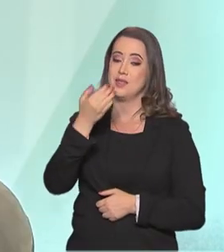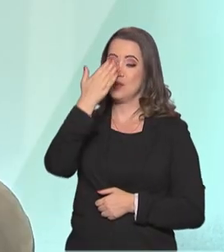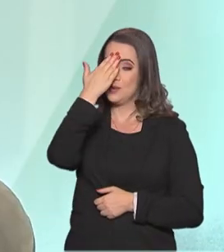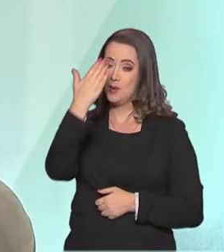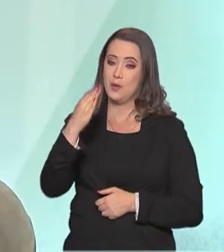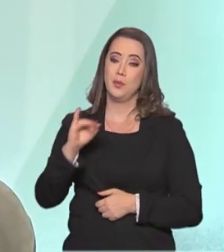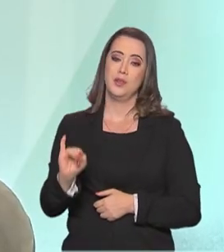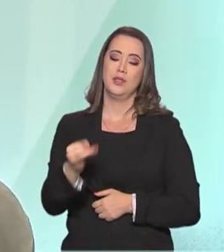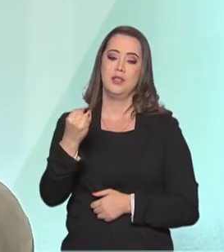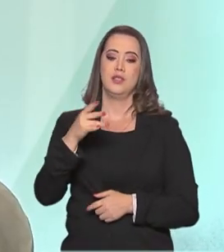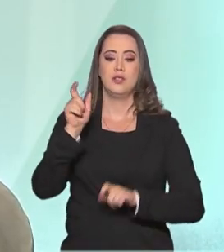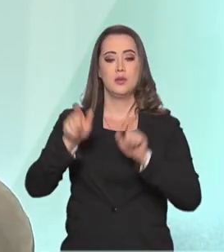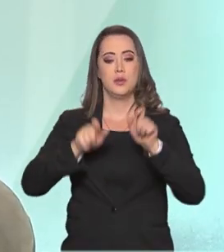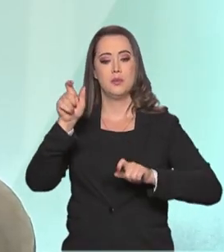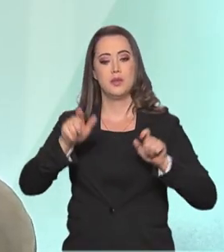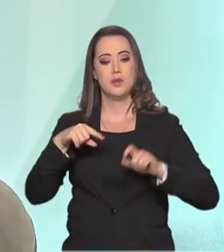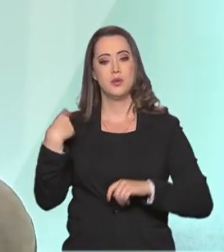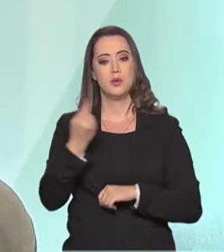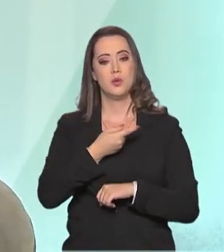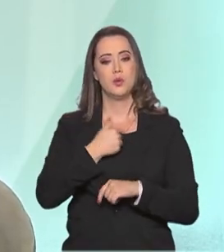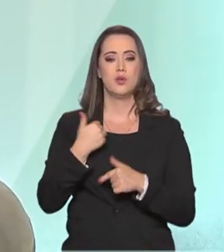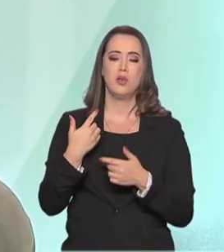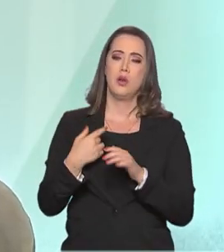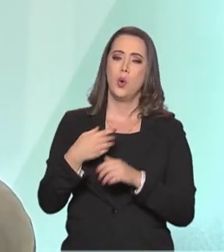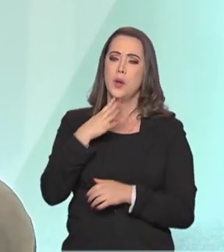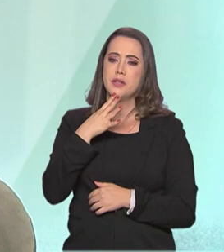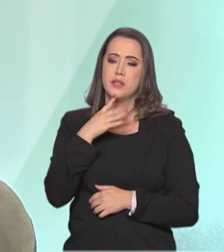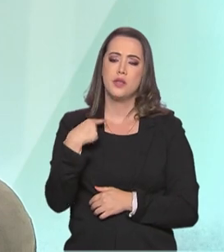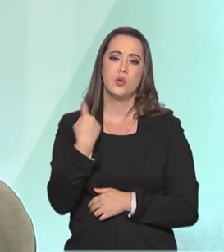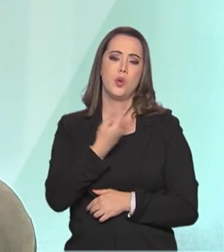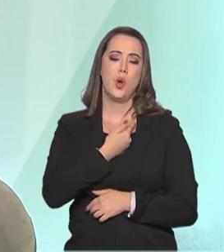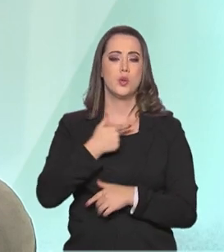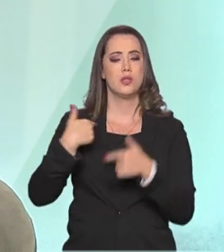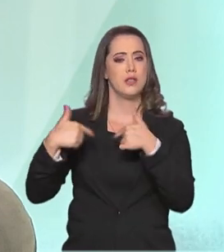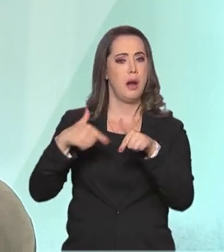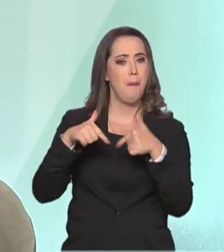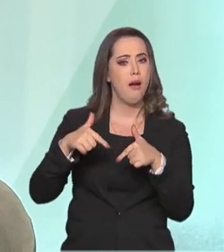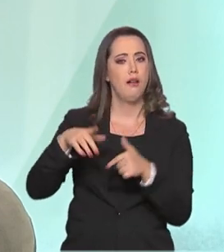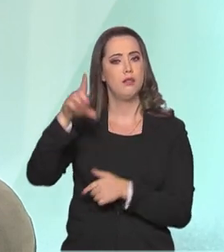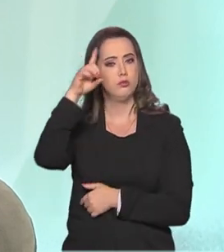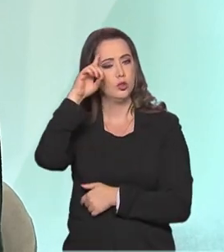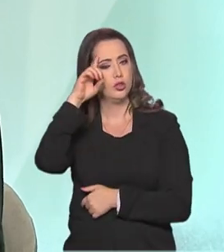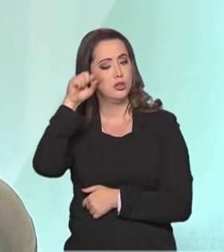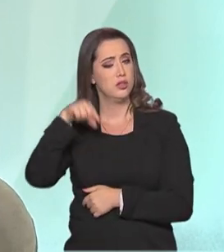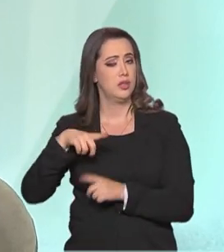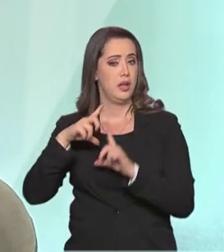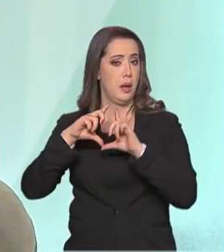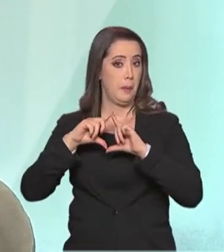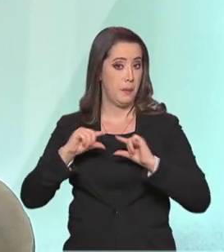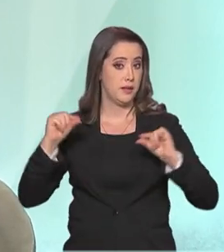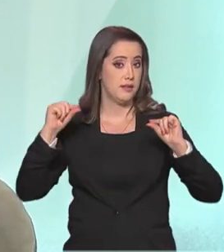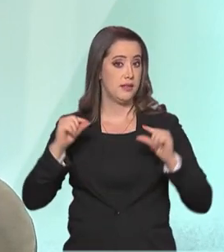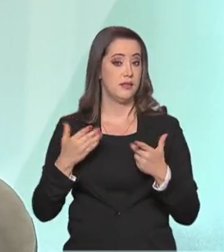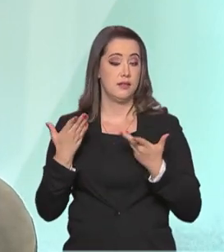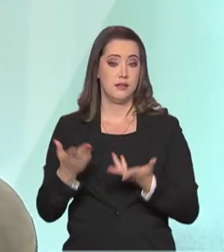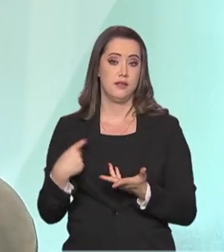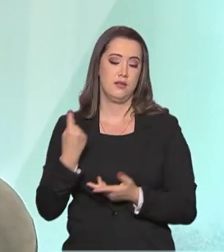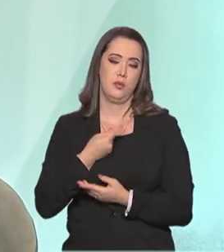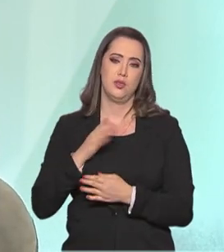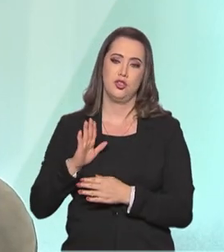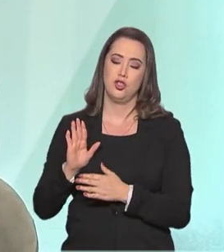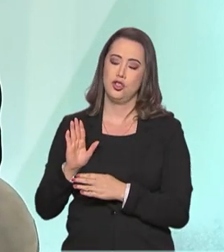está falando um pouco para o público do nosso trabalho diário aqui em Brasília e de como que a gente acaba